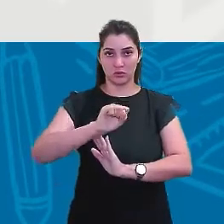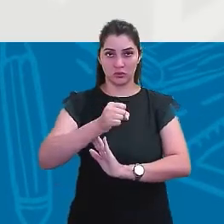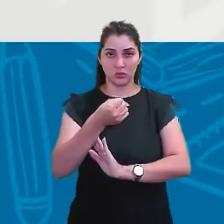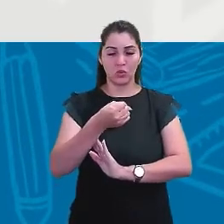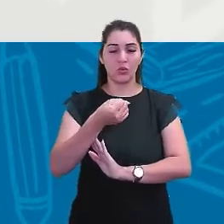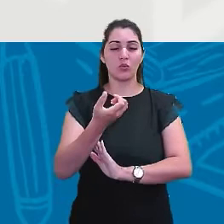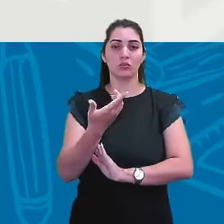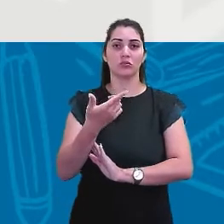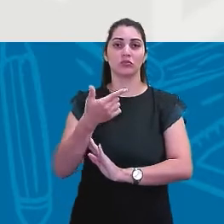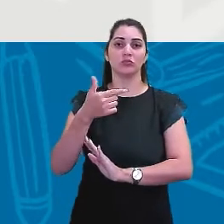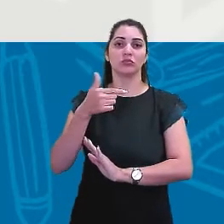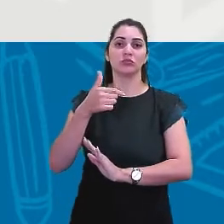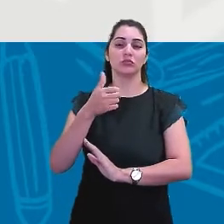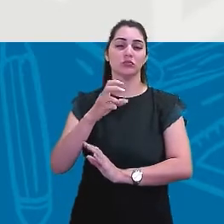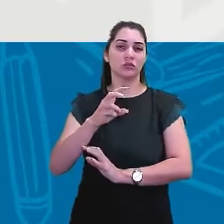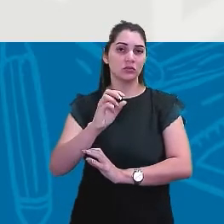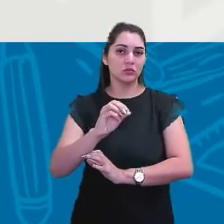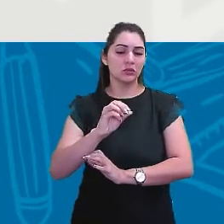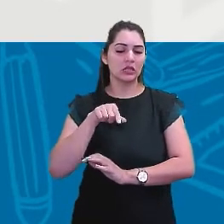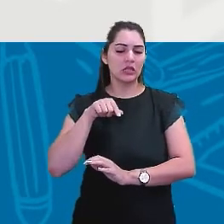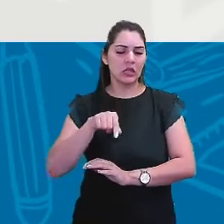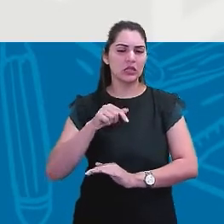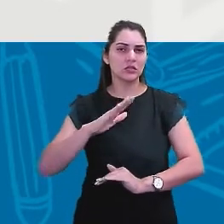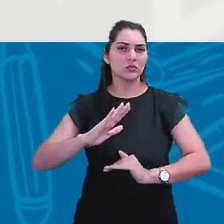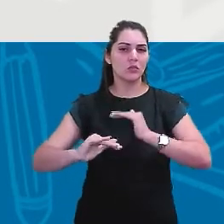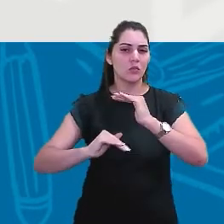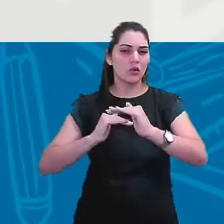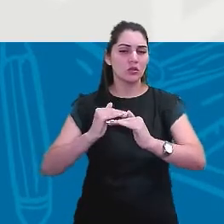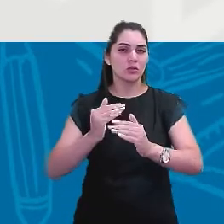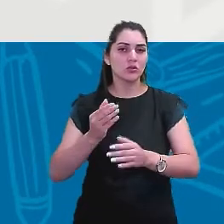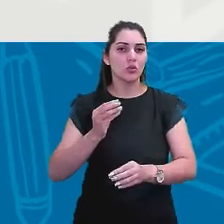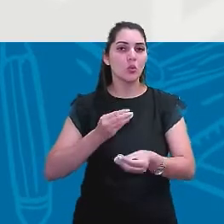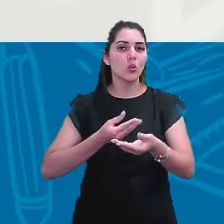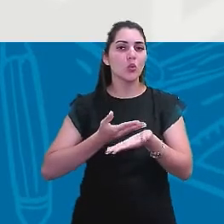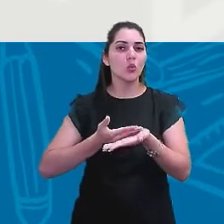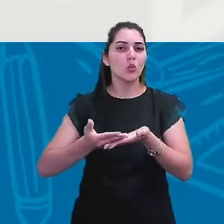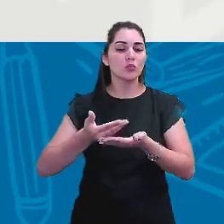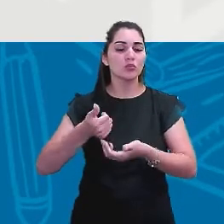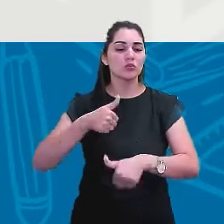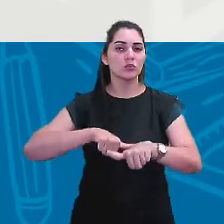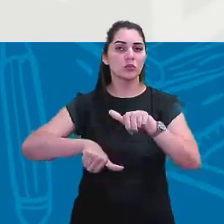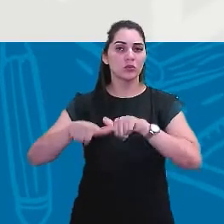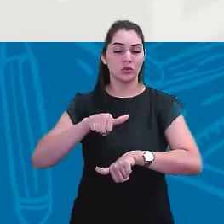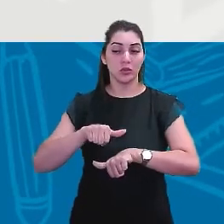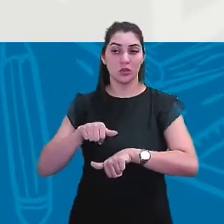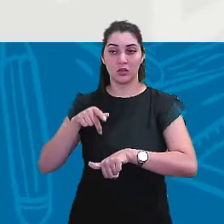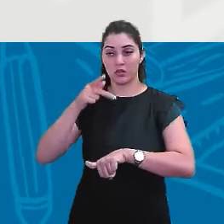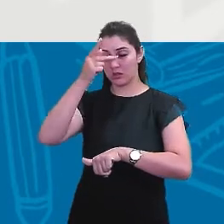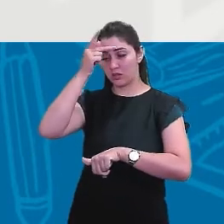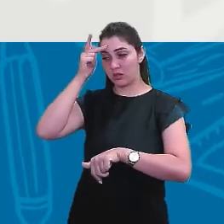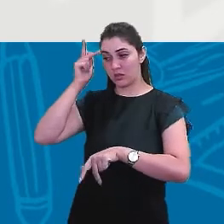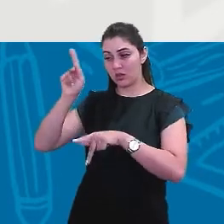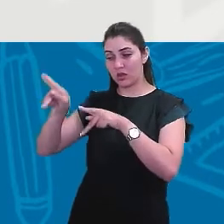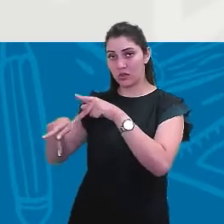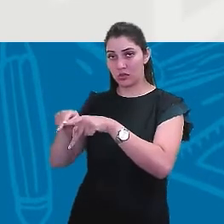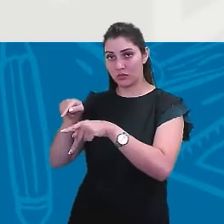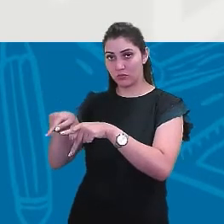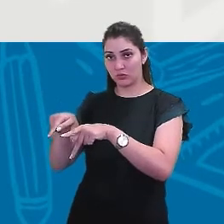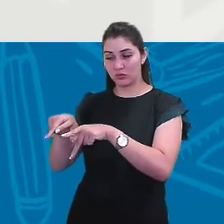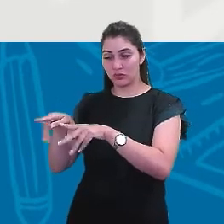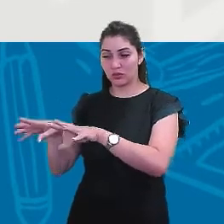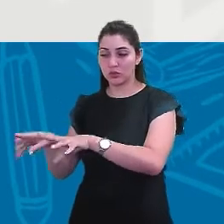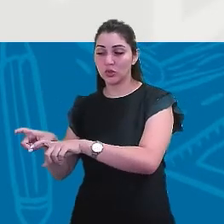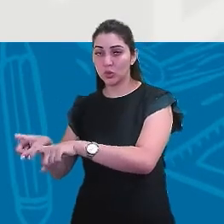Inglaterra, Esse processo começou a mudar com a transferência das pessoas que saíam do